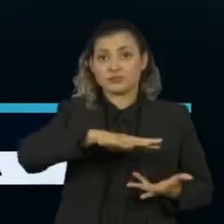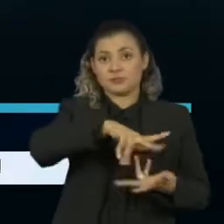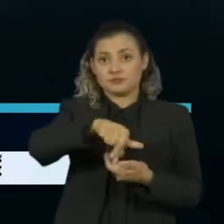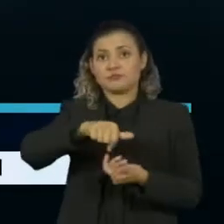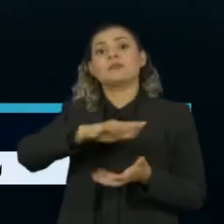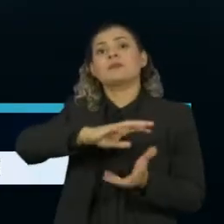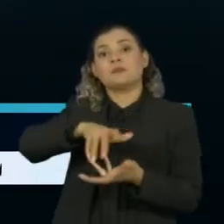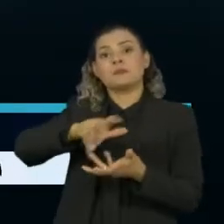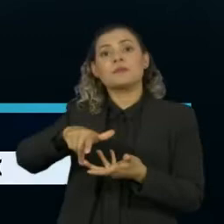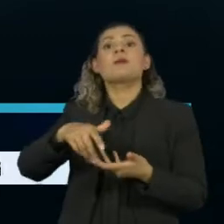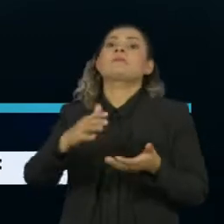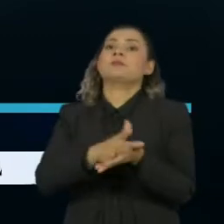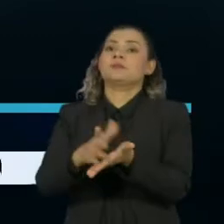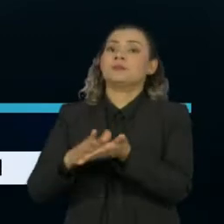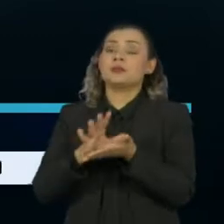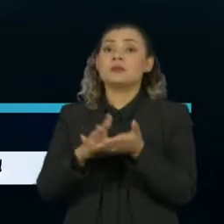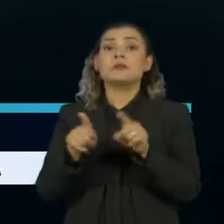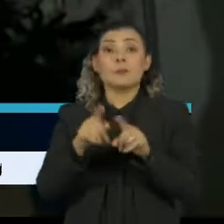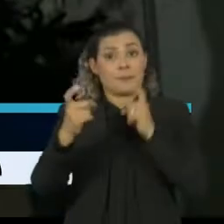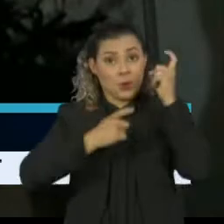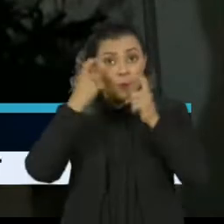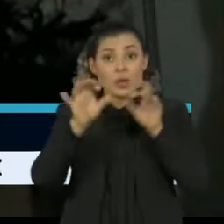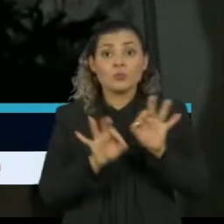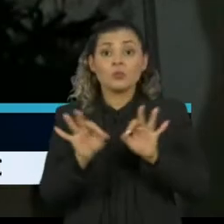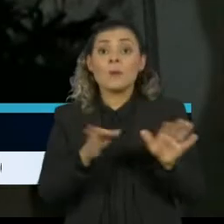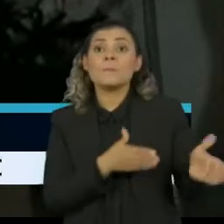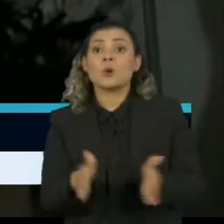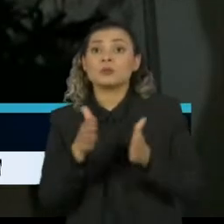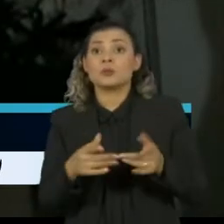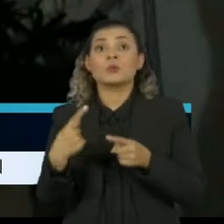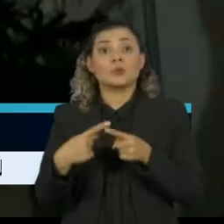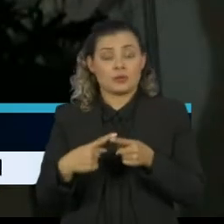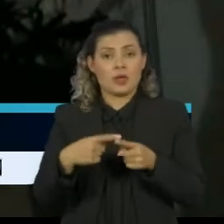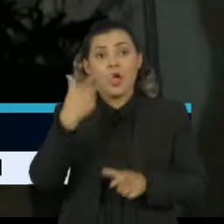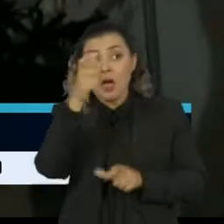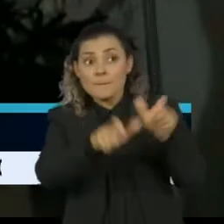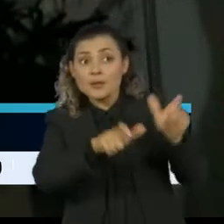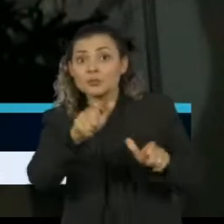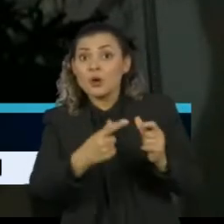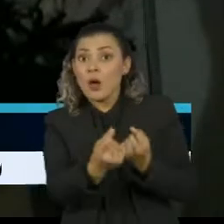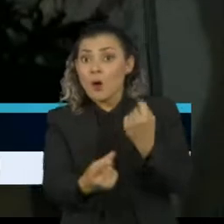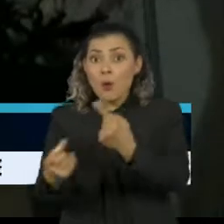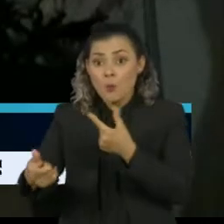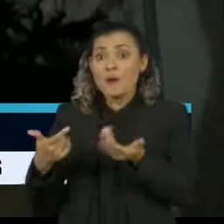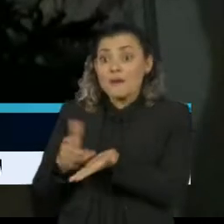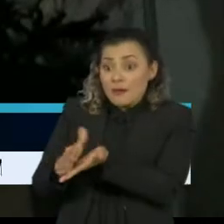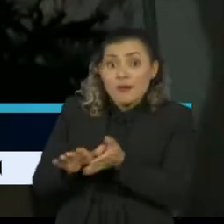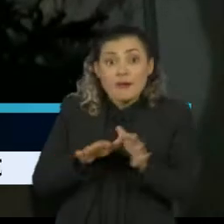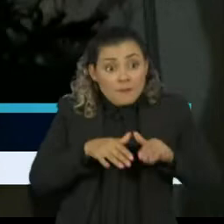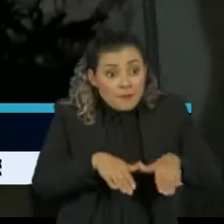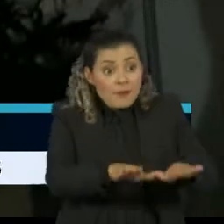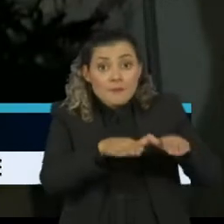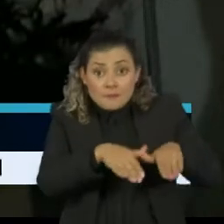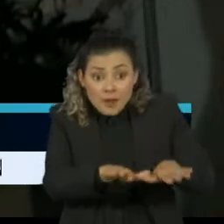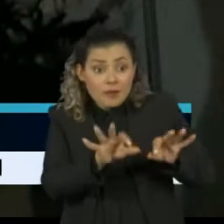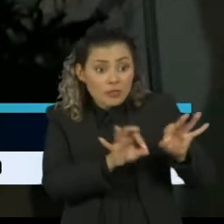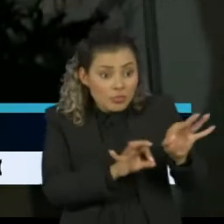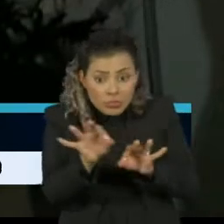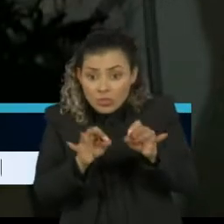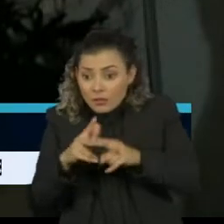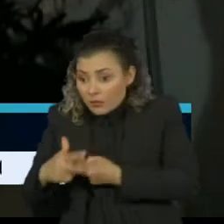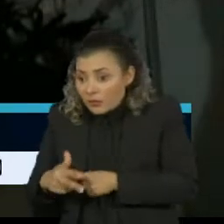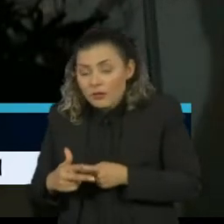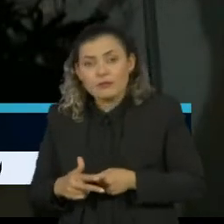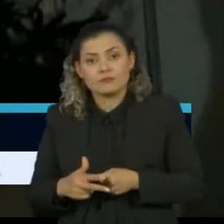alegorias. Está preocupado com a produção. Existem pessoas que estariam dentro das quadras, dos ateliês, dos barracões agora,